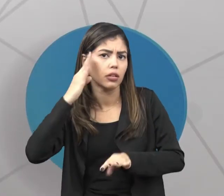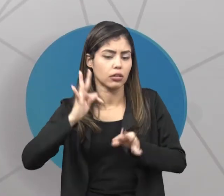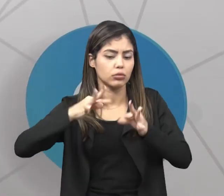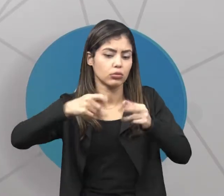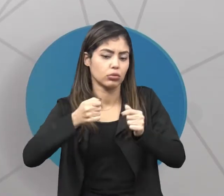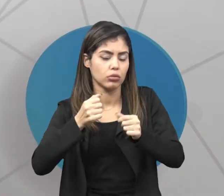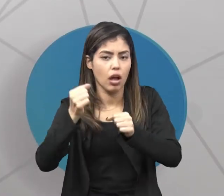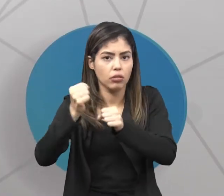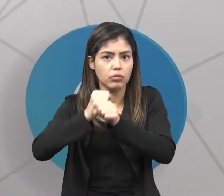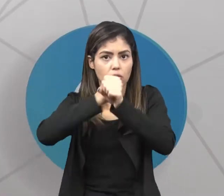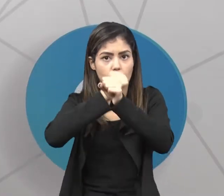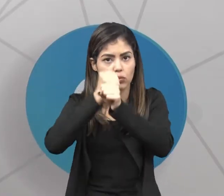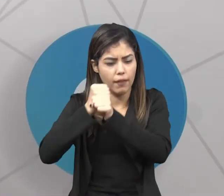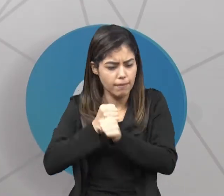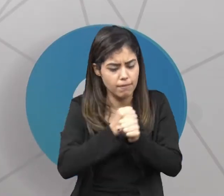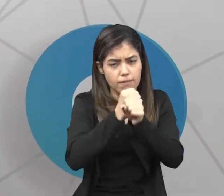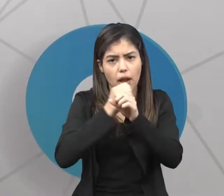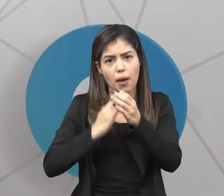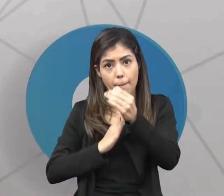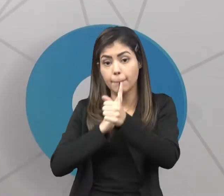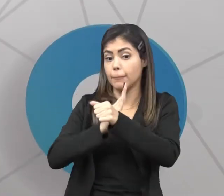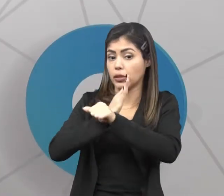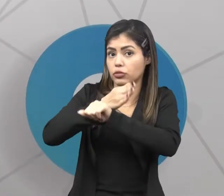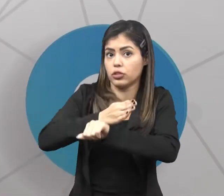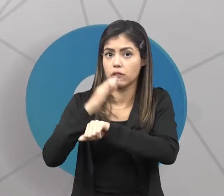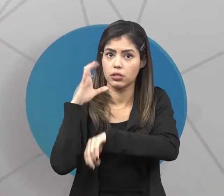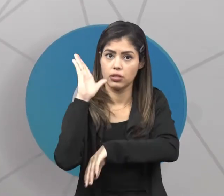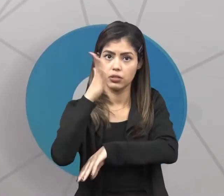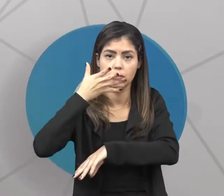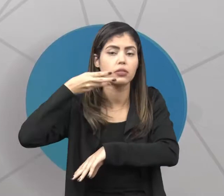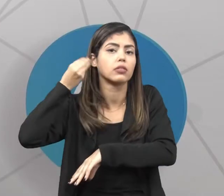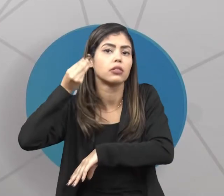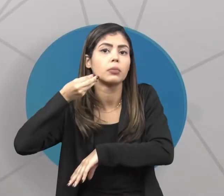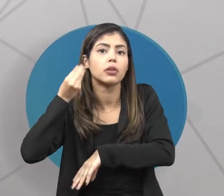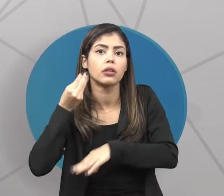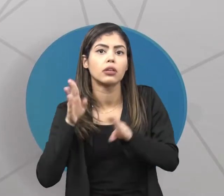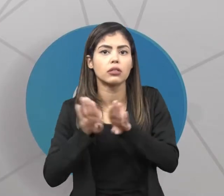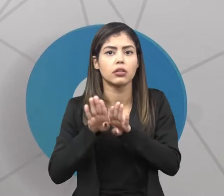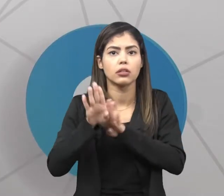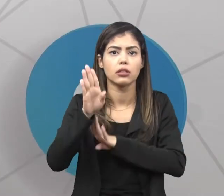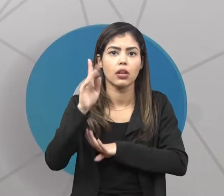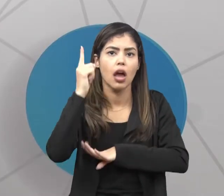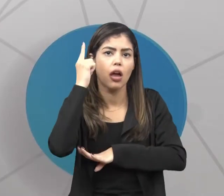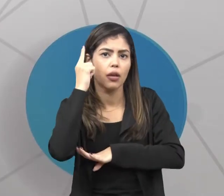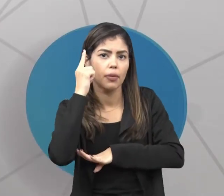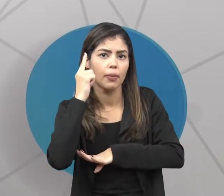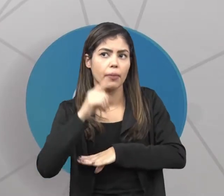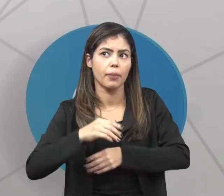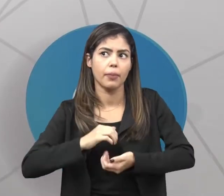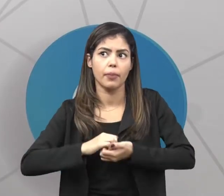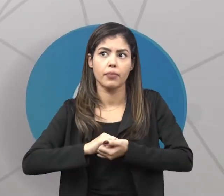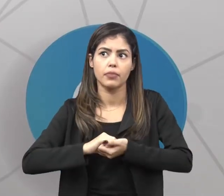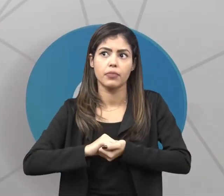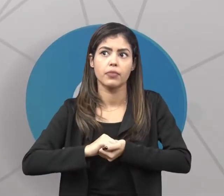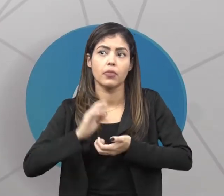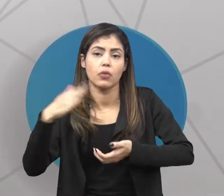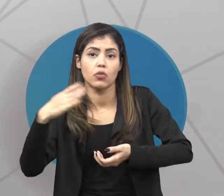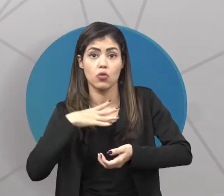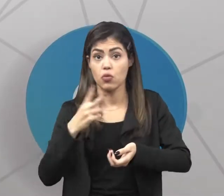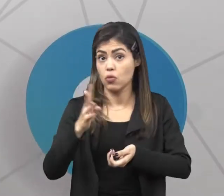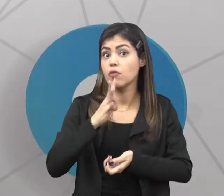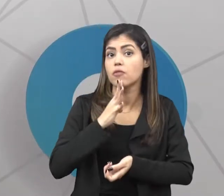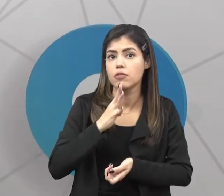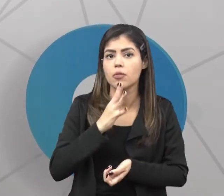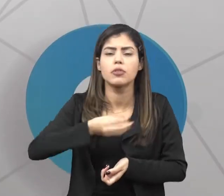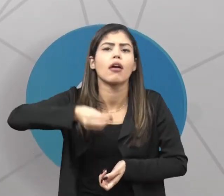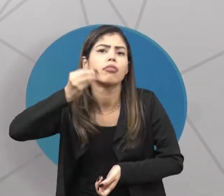construído a partir das experiências, a partir das nossas... Quando nós começamos a